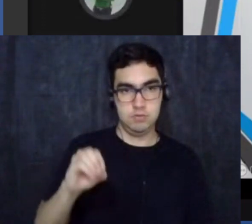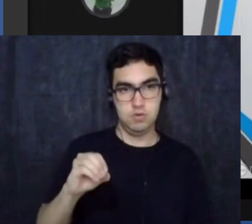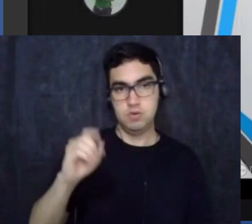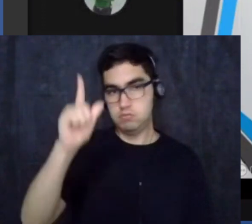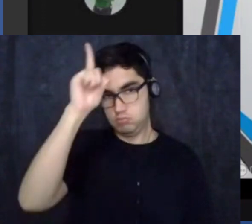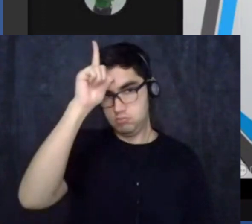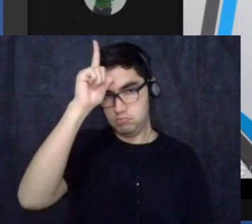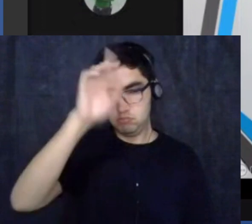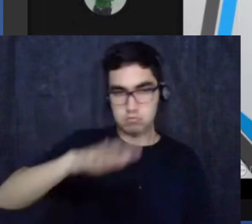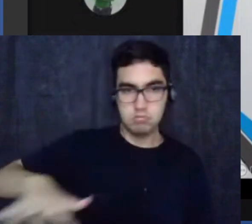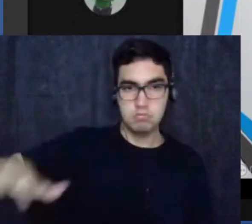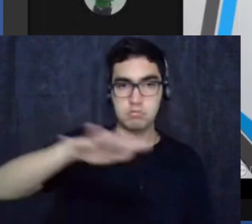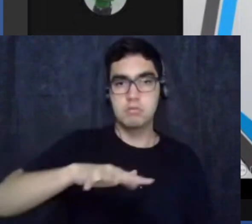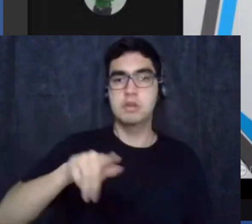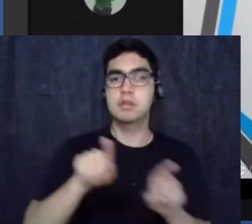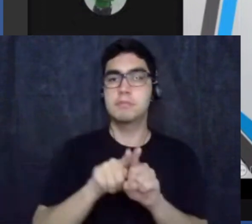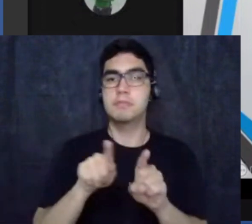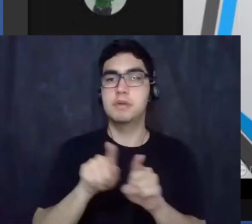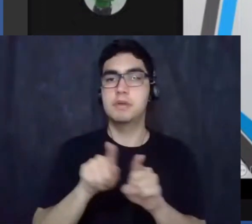vocês têm